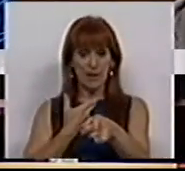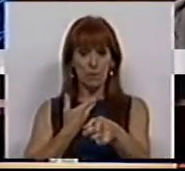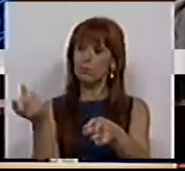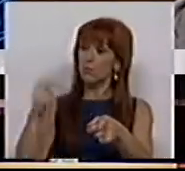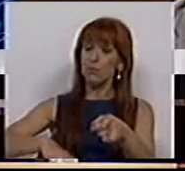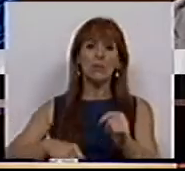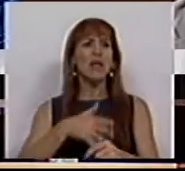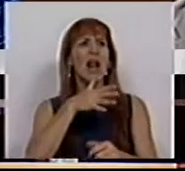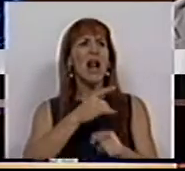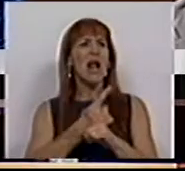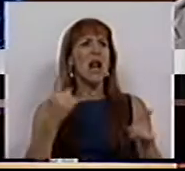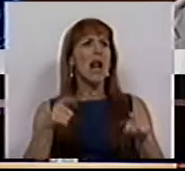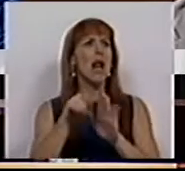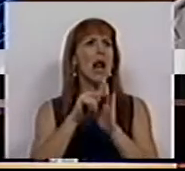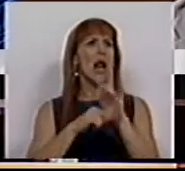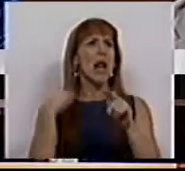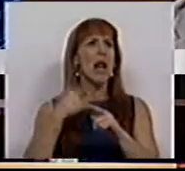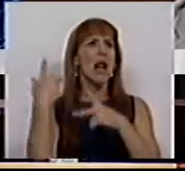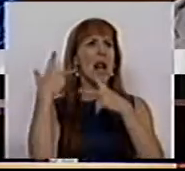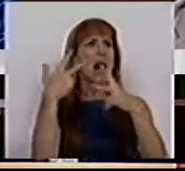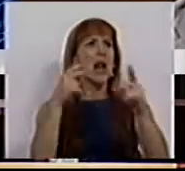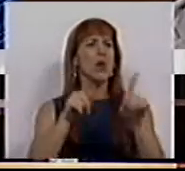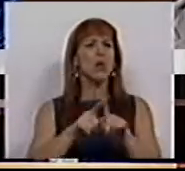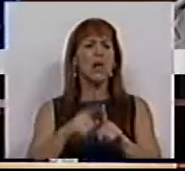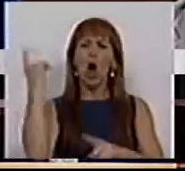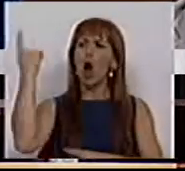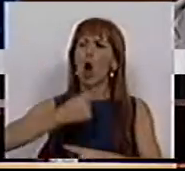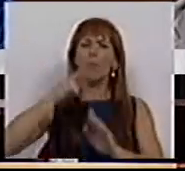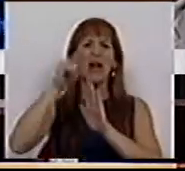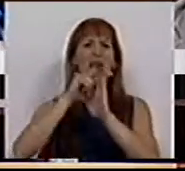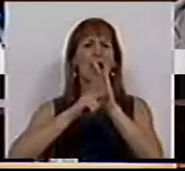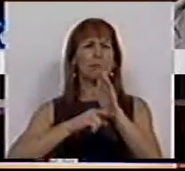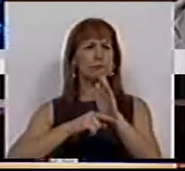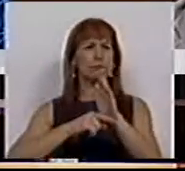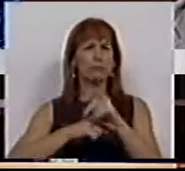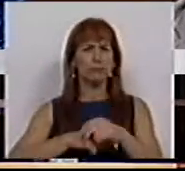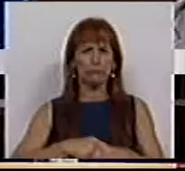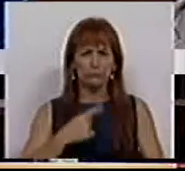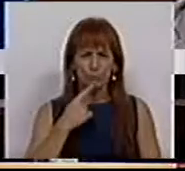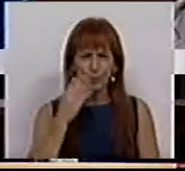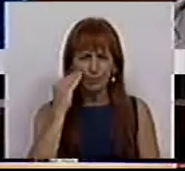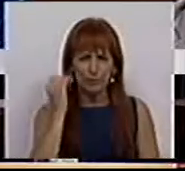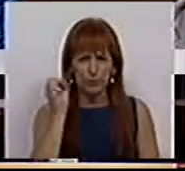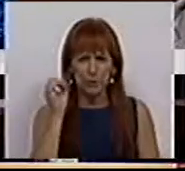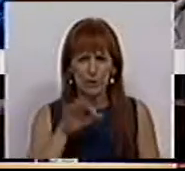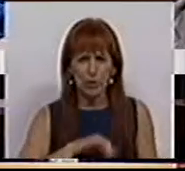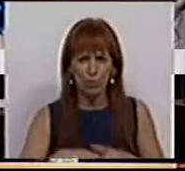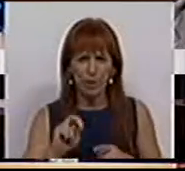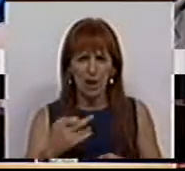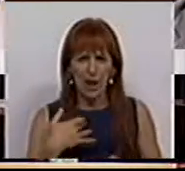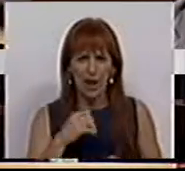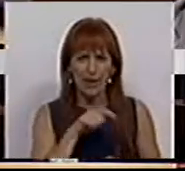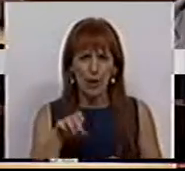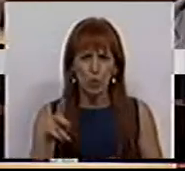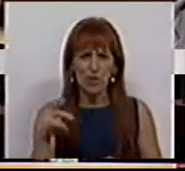aumento da ética na austeridade e dos imperativos éticos é preciso ter muita lata, Sra. Deputada Adão e